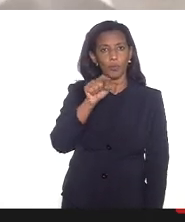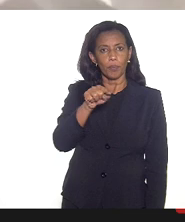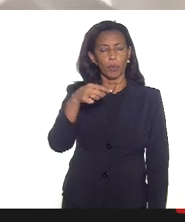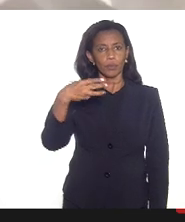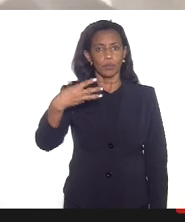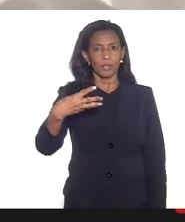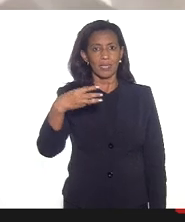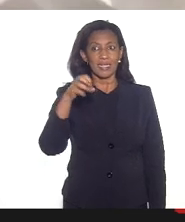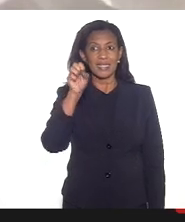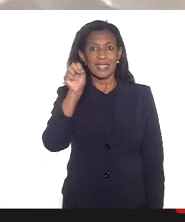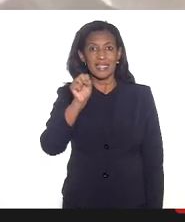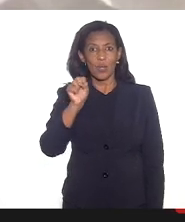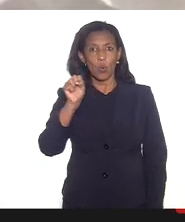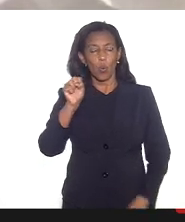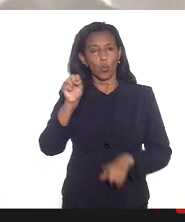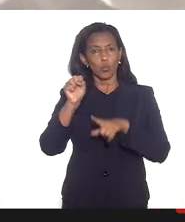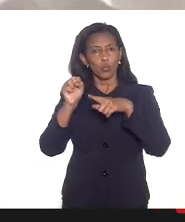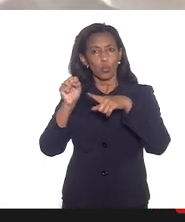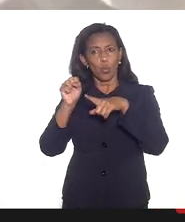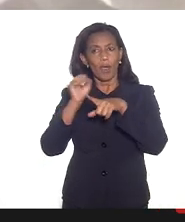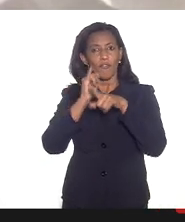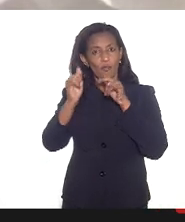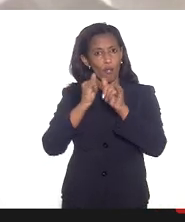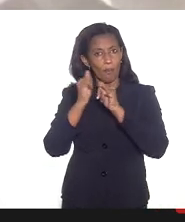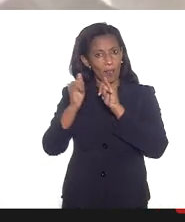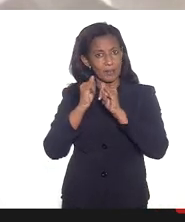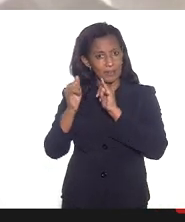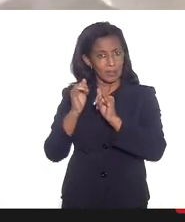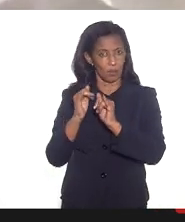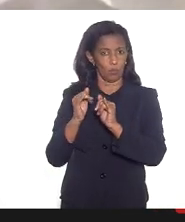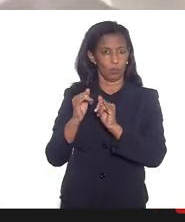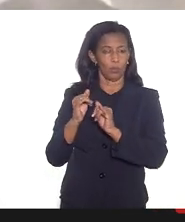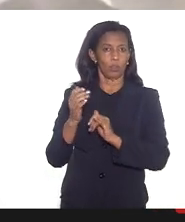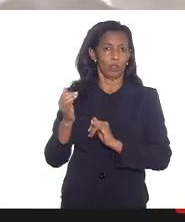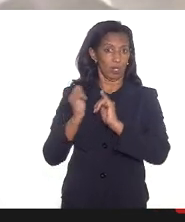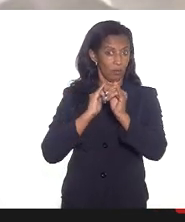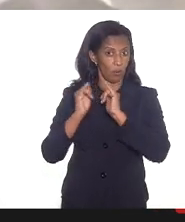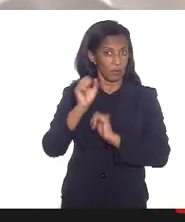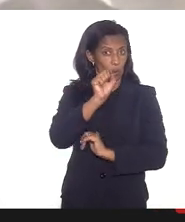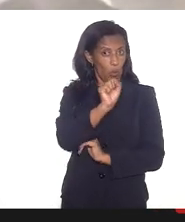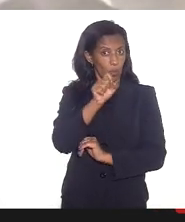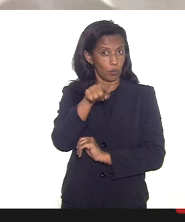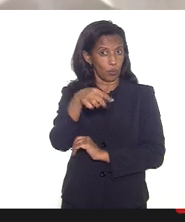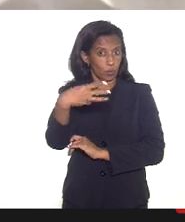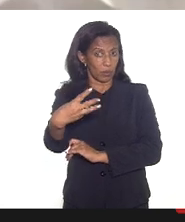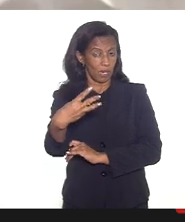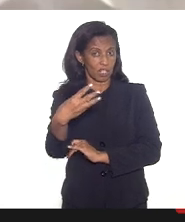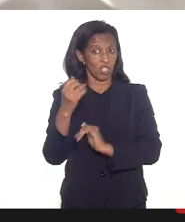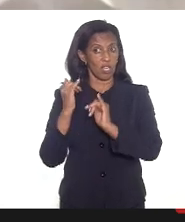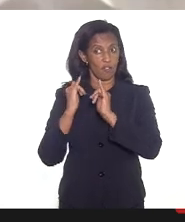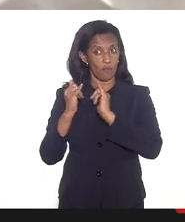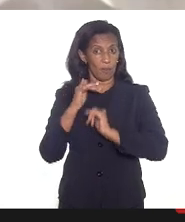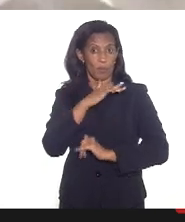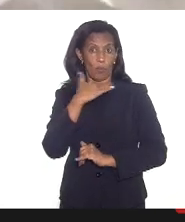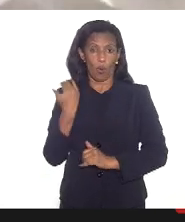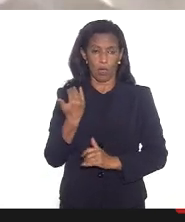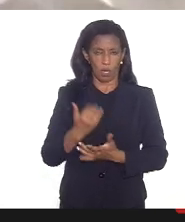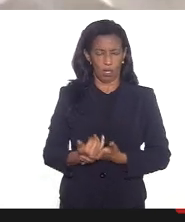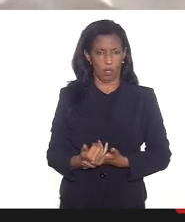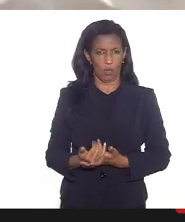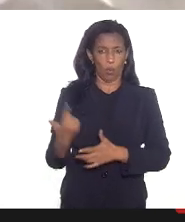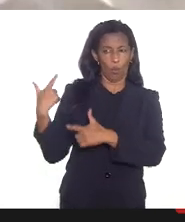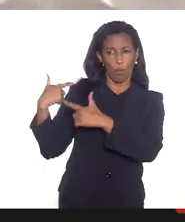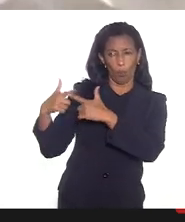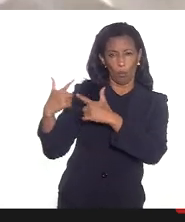segundos dos dados do Observatório Obstético Brasileiro da Covid-19 a situação que já